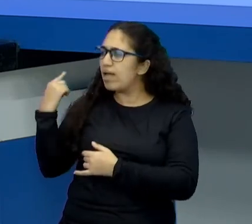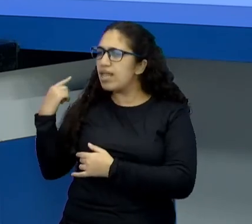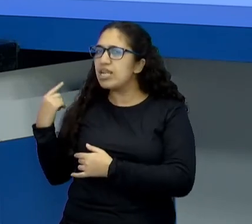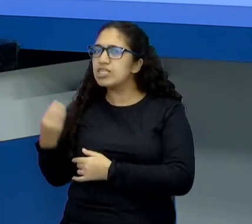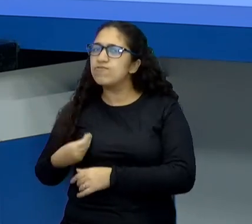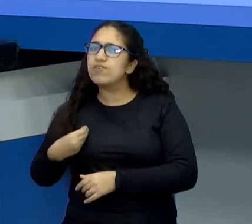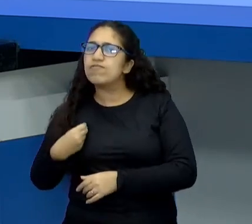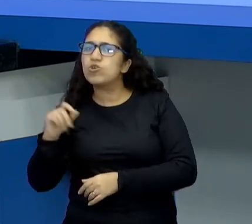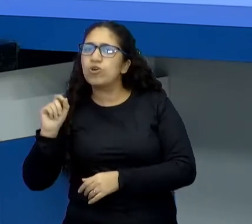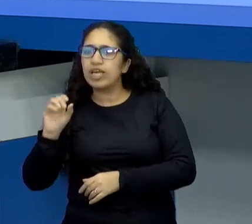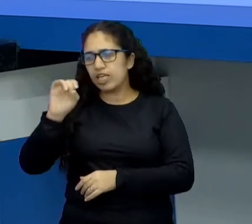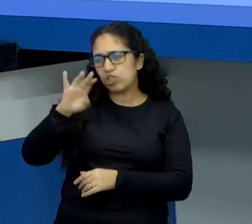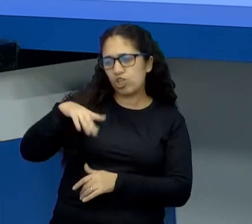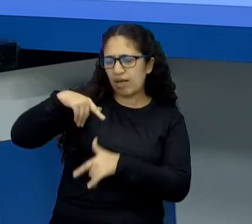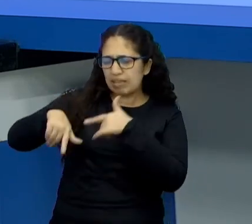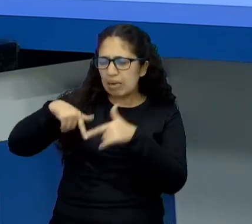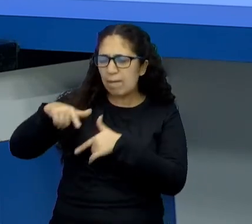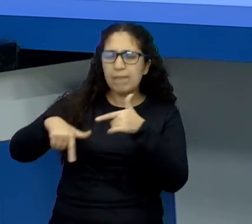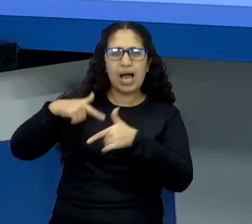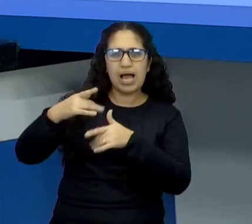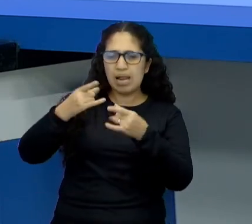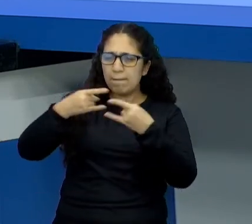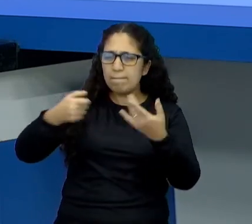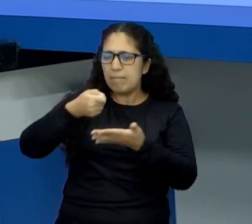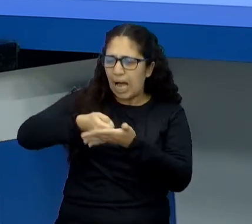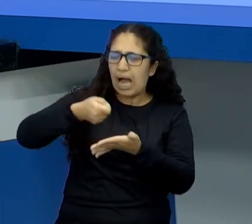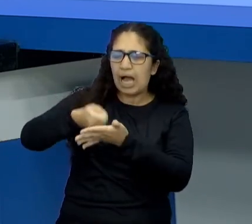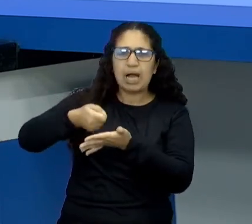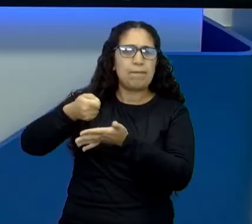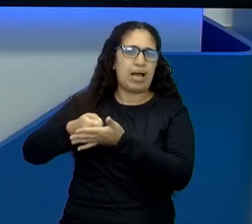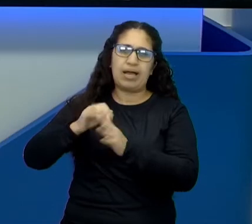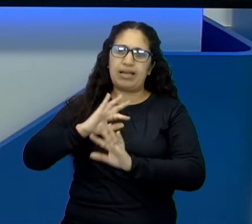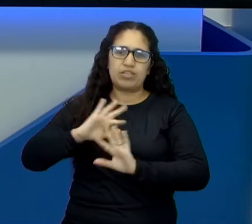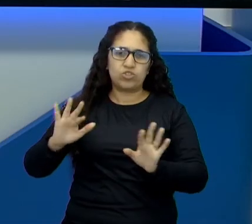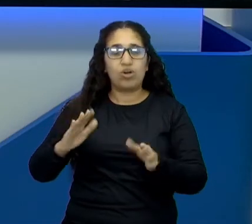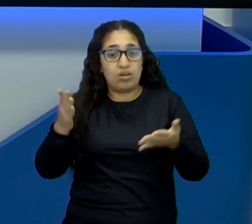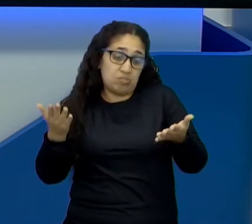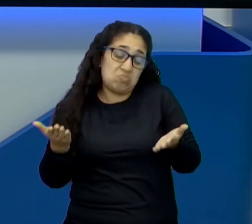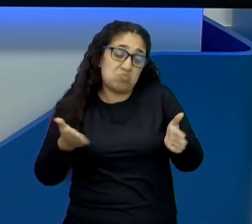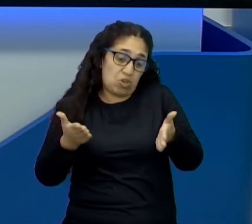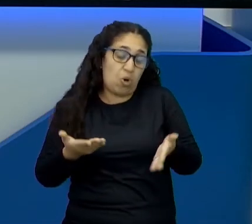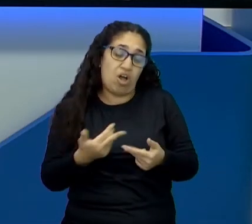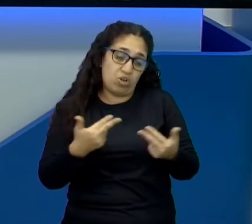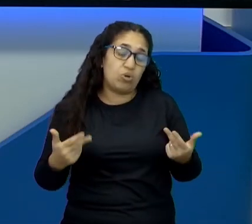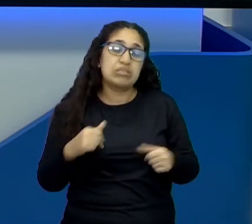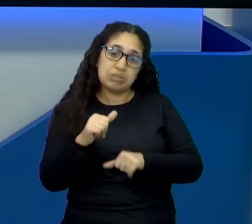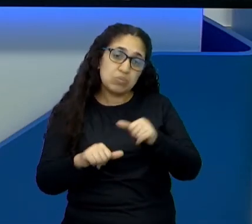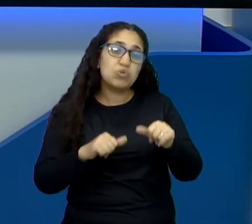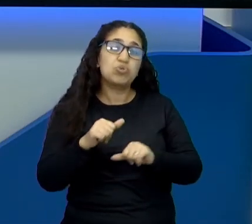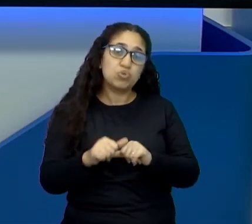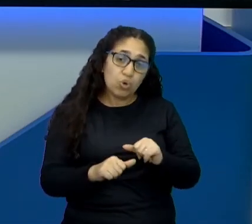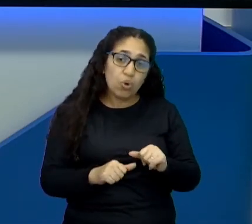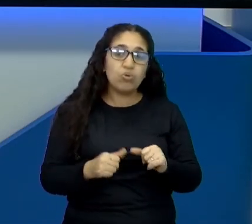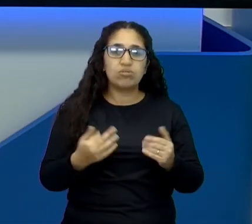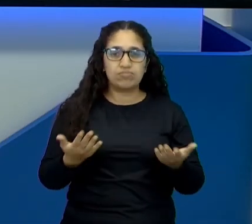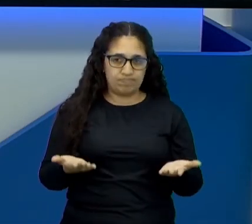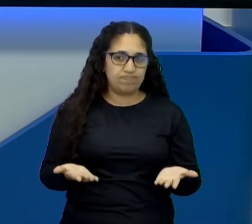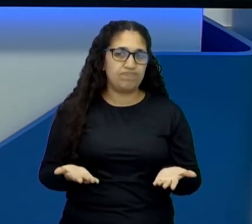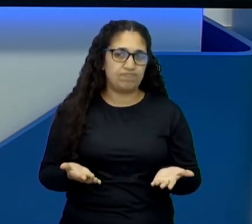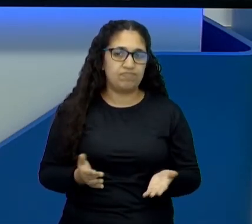trabalhar. Sim. Eles viviam pra pagar boleto. Hoje em dia, algumas coisas mudaram e isso mudou bastante também, né?